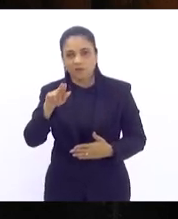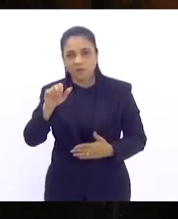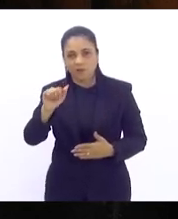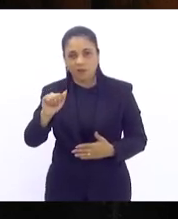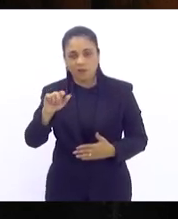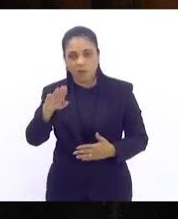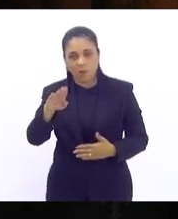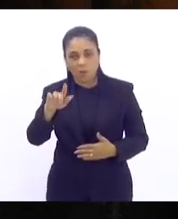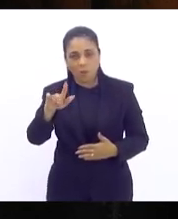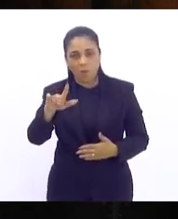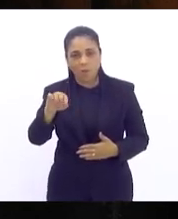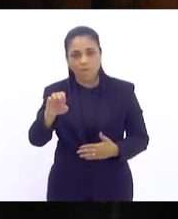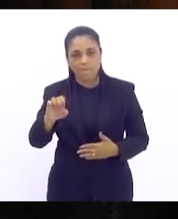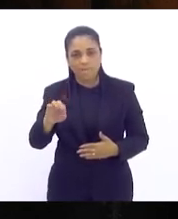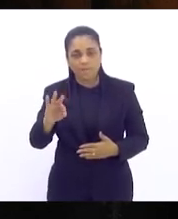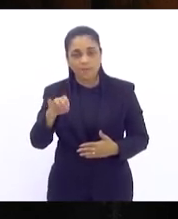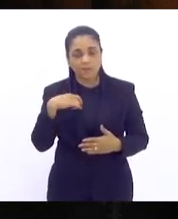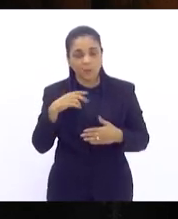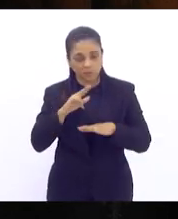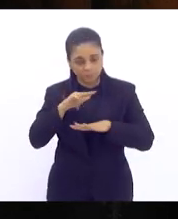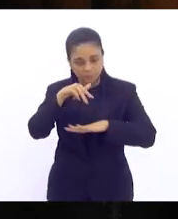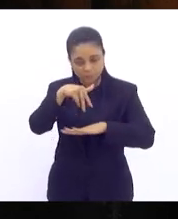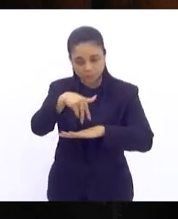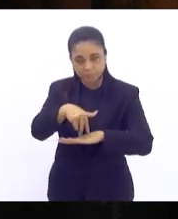tribuna no dia de hoje